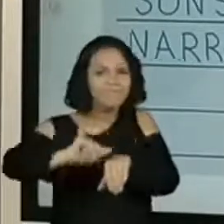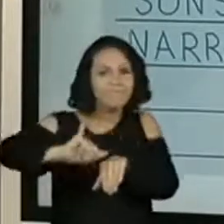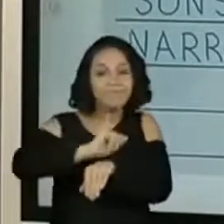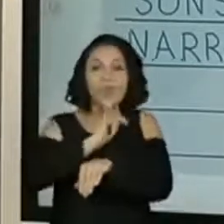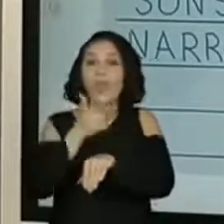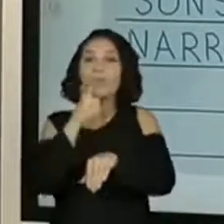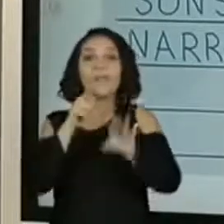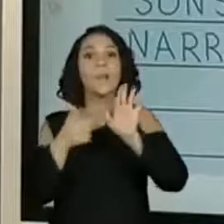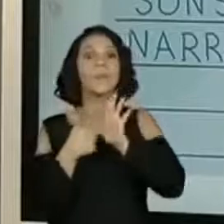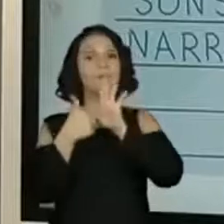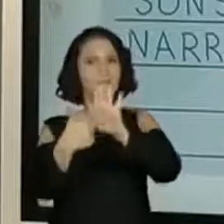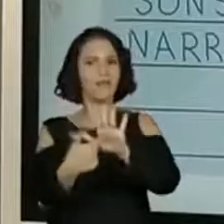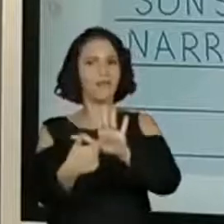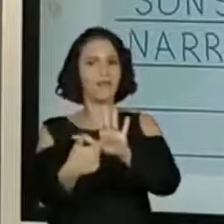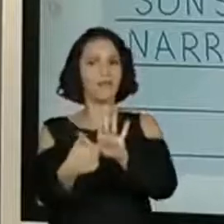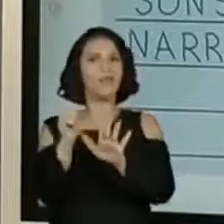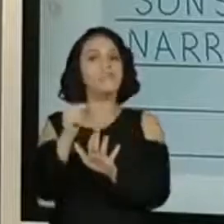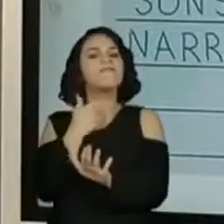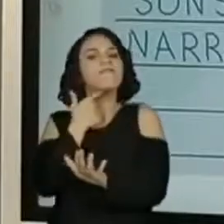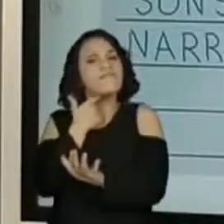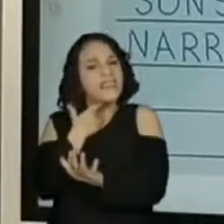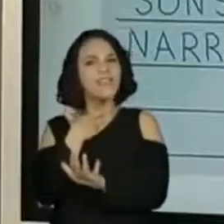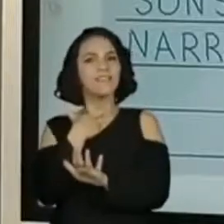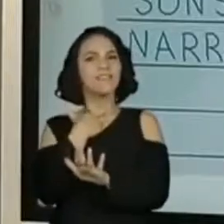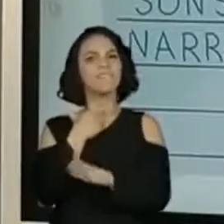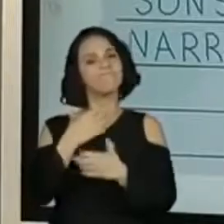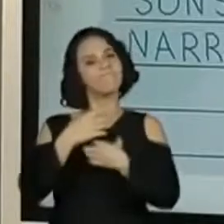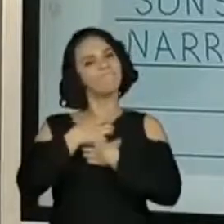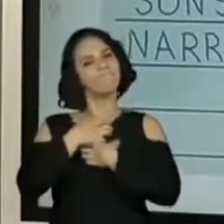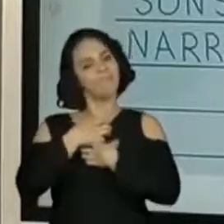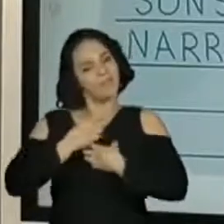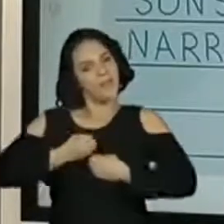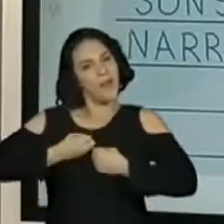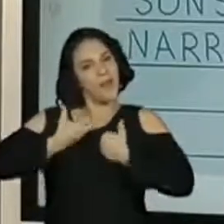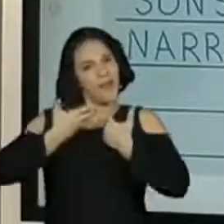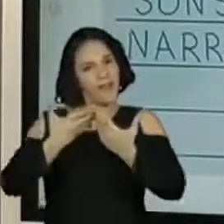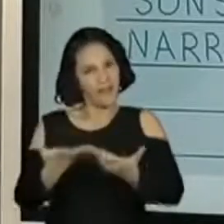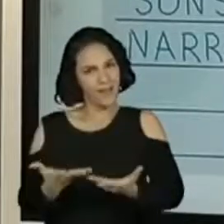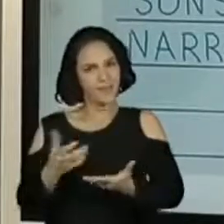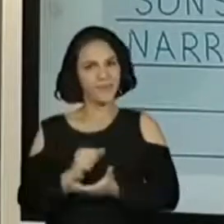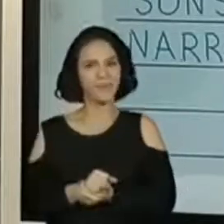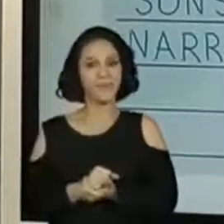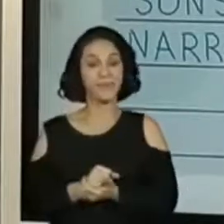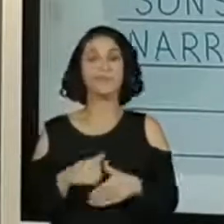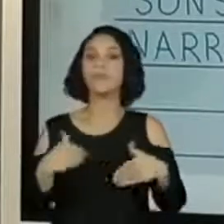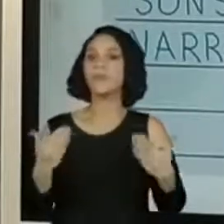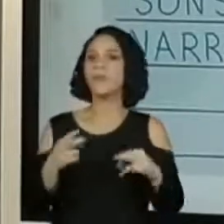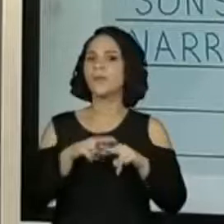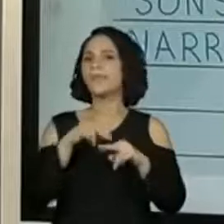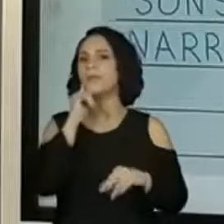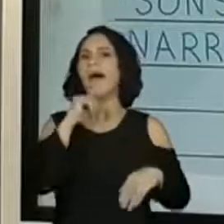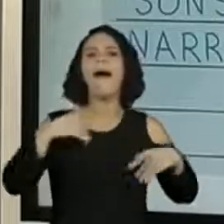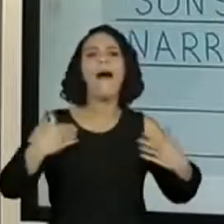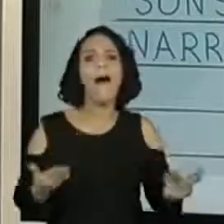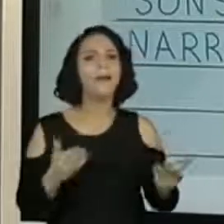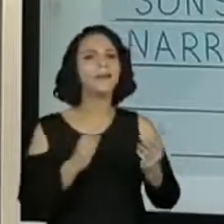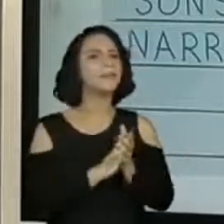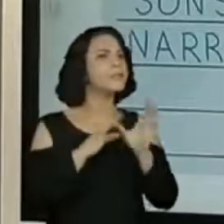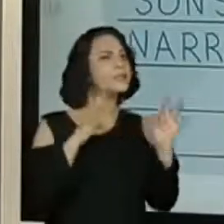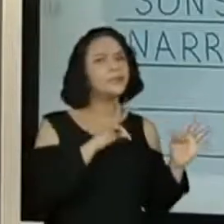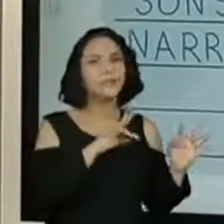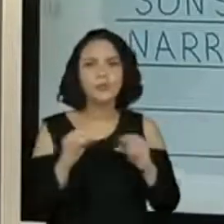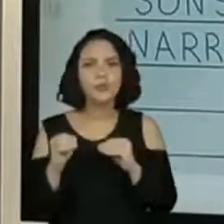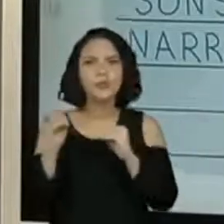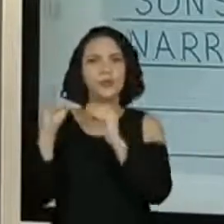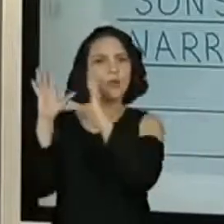tentar passar tudo aquilo que ele está sentindo para a gente. Então, por isso, a gente não pode falar assim, ah, todo balãozinho